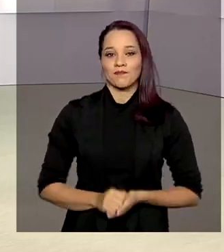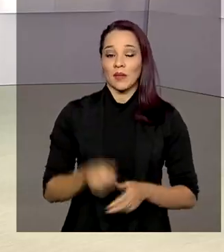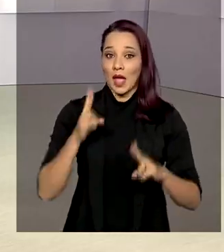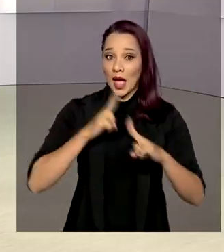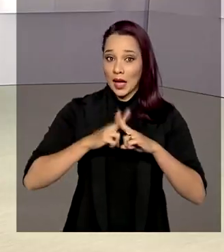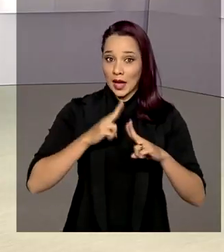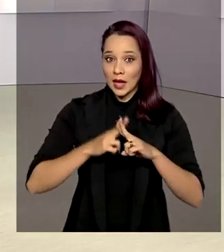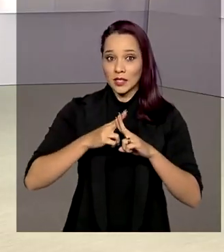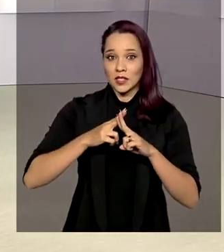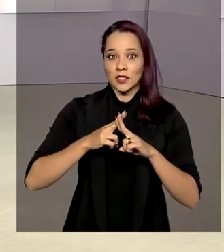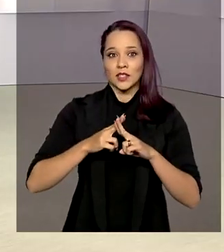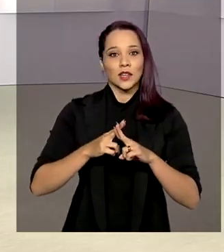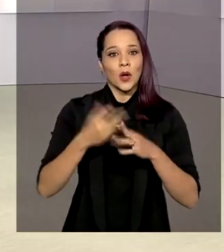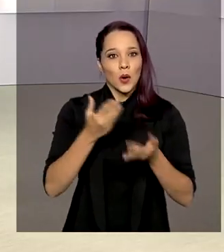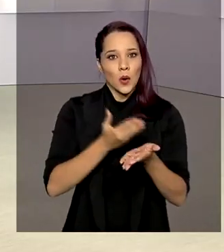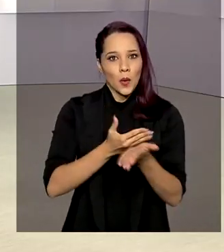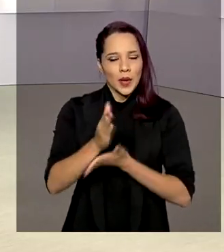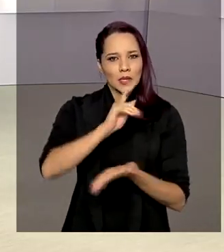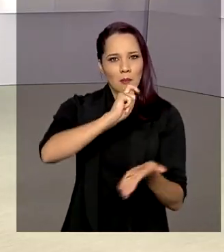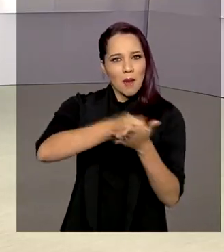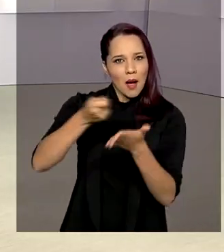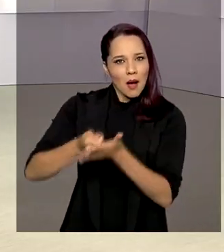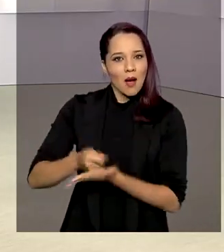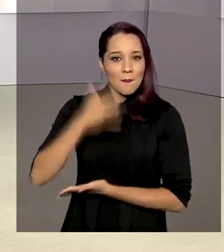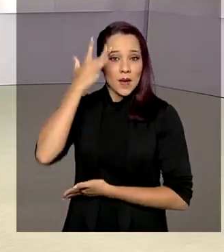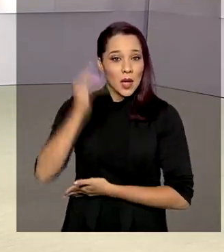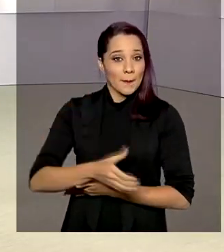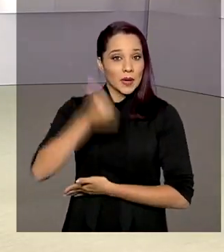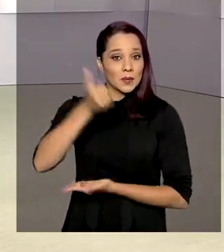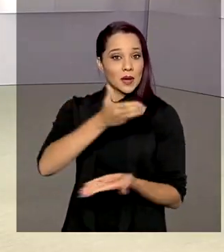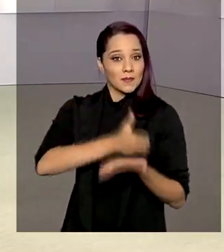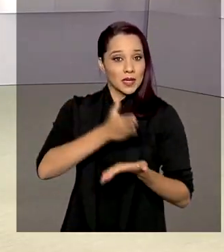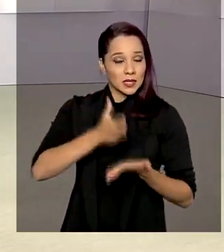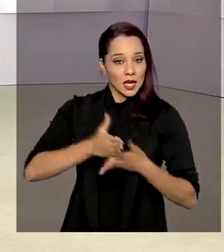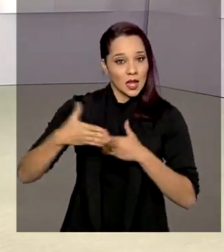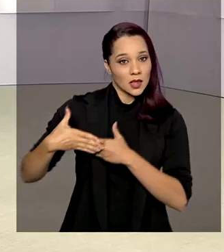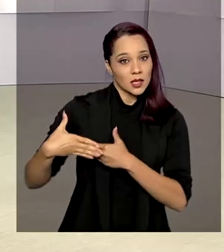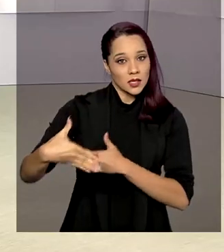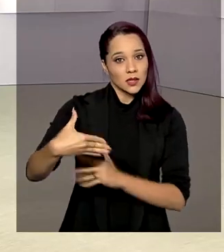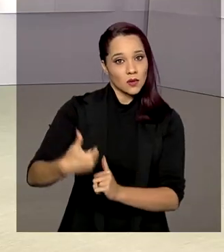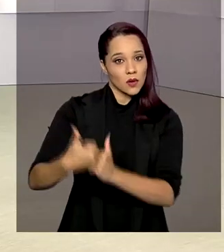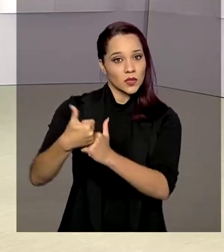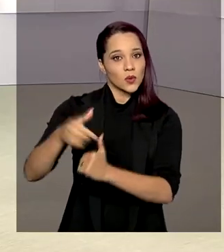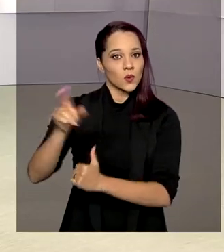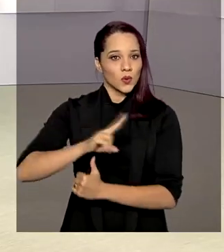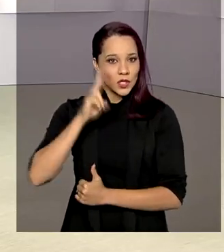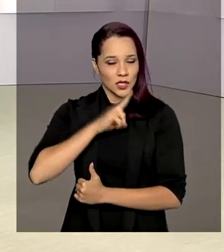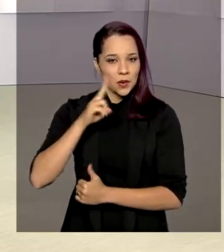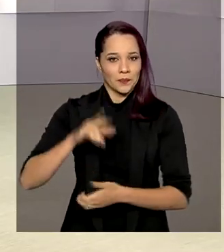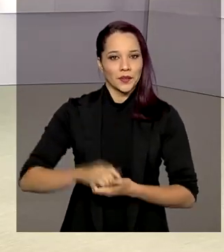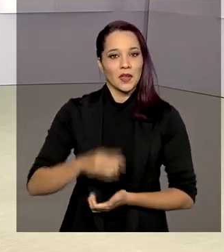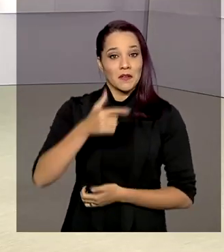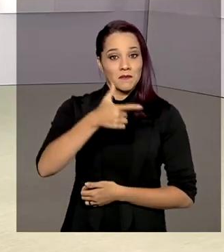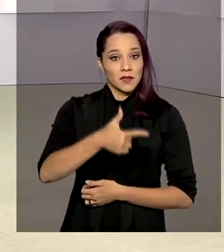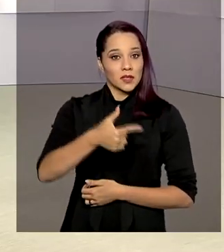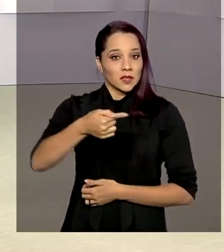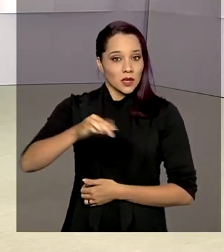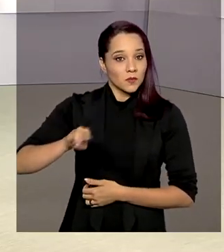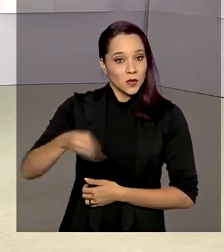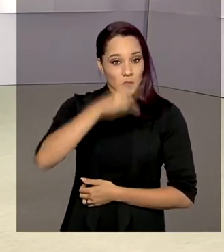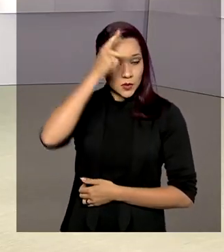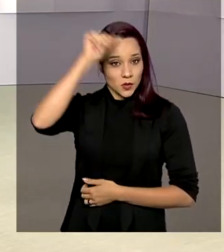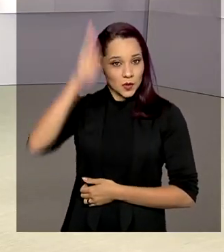Econômica Federal começa a pagar amanhã a primeira parcela da extensão do auxílio emergencial. 27 milhões de